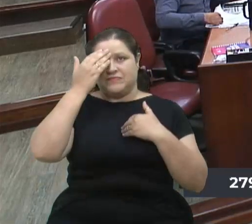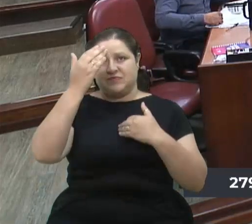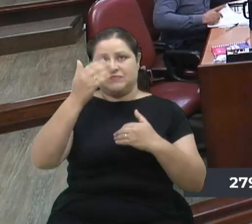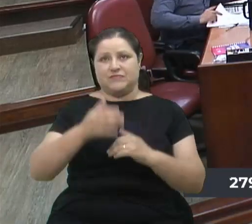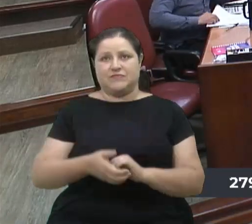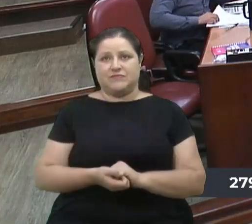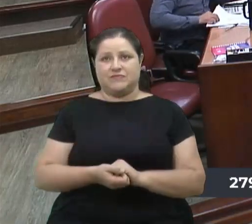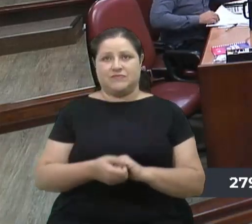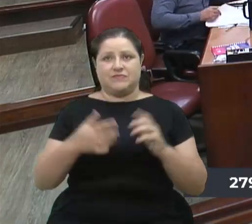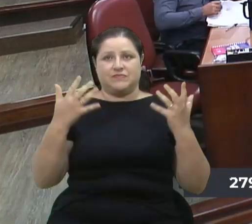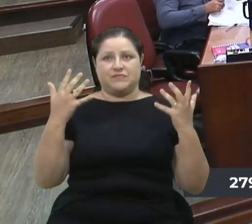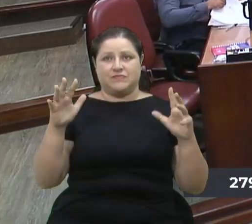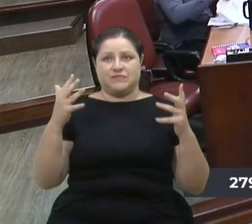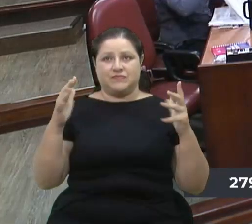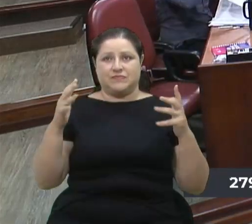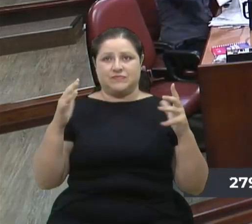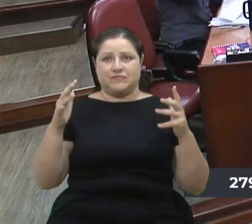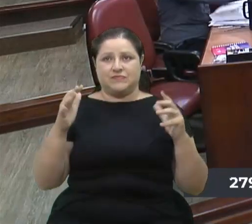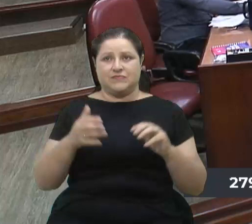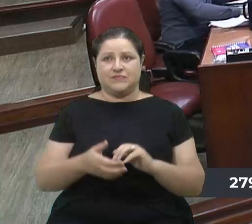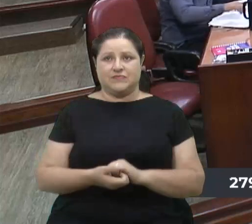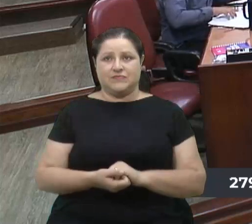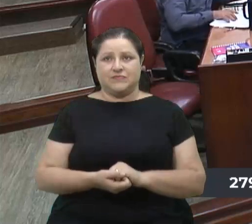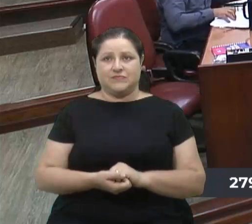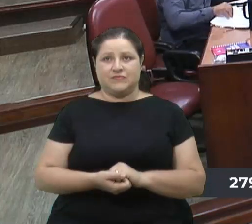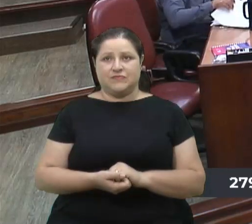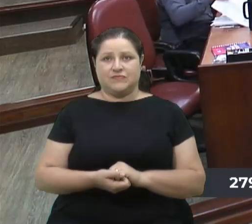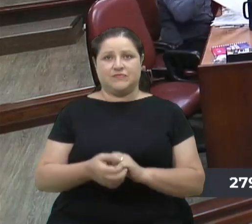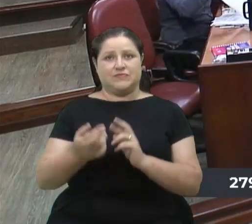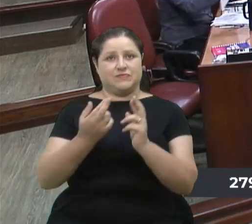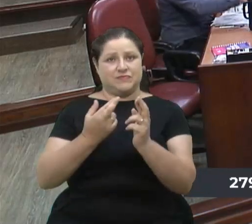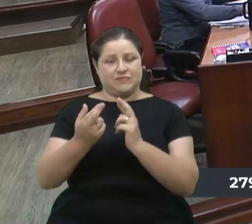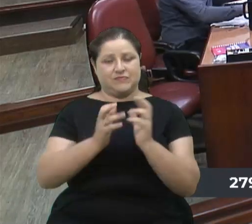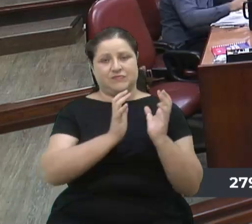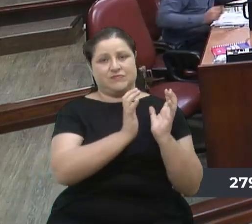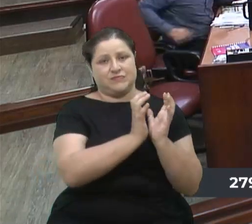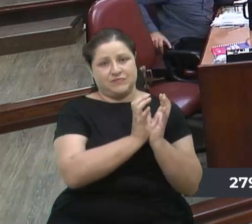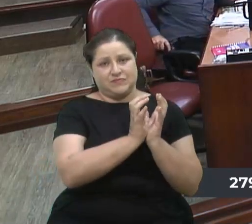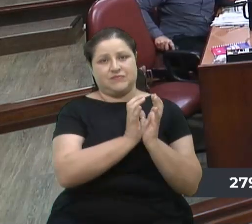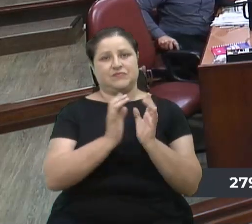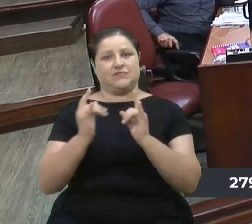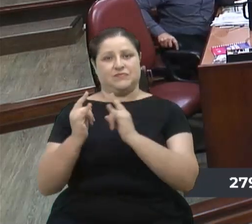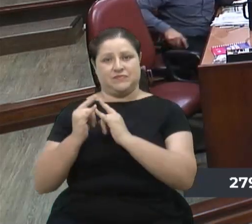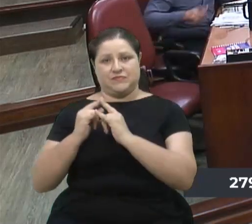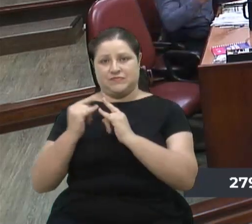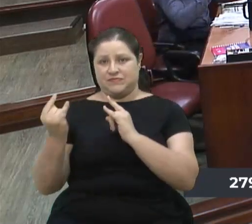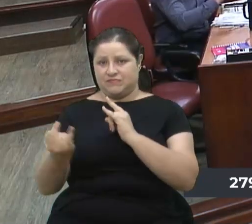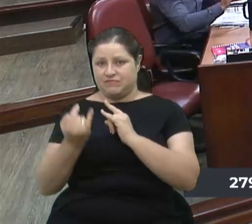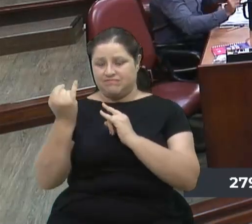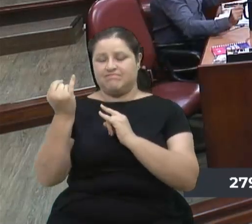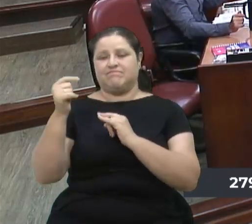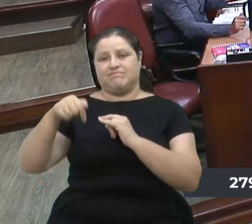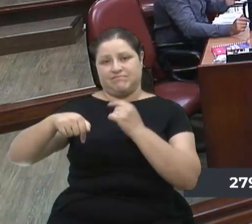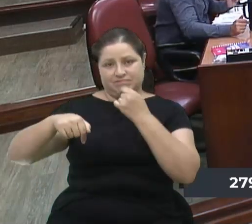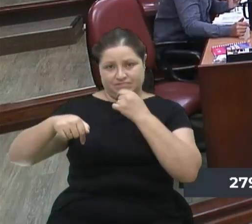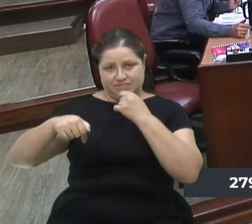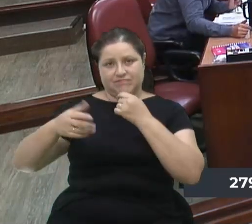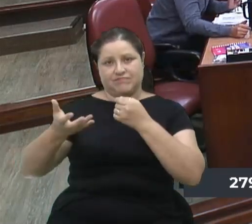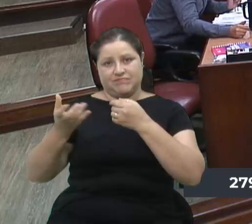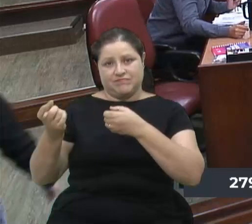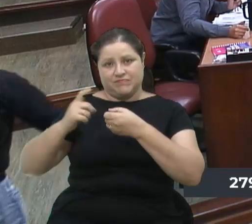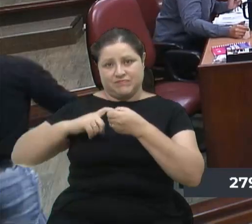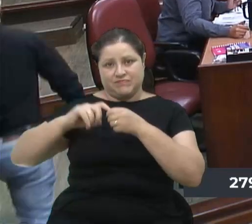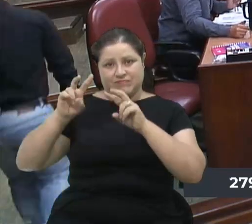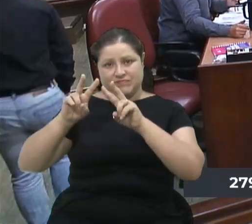Agradeço, parabenizo a sua relação com a APAI, que é uma entidade de extrema importância para a nossa cidade, mas eu só quero retomar o